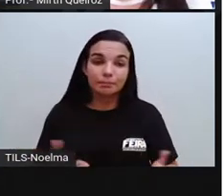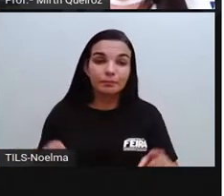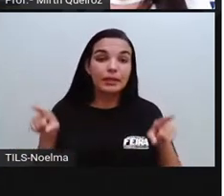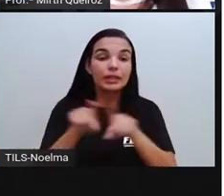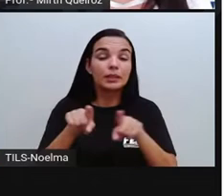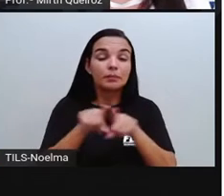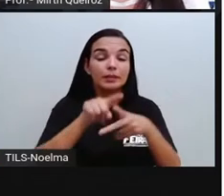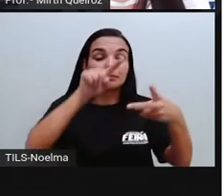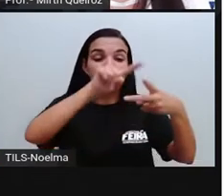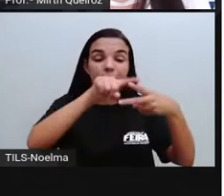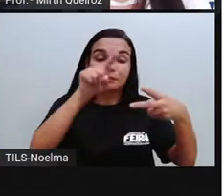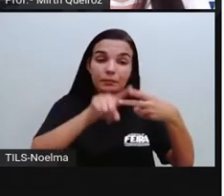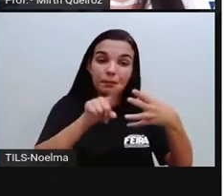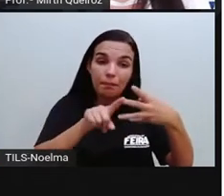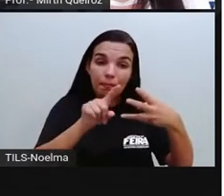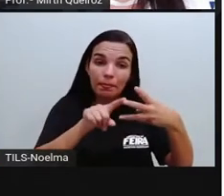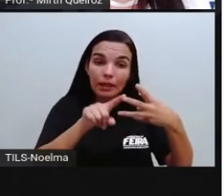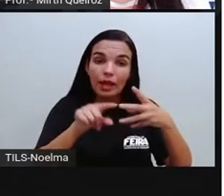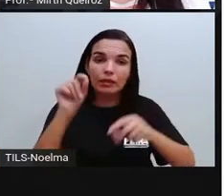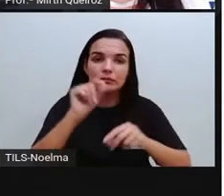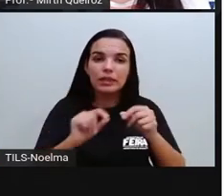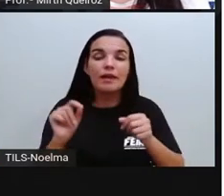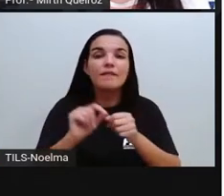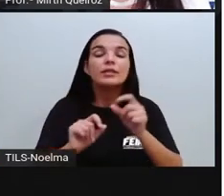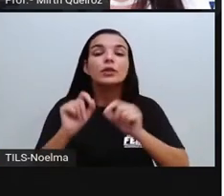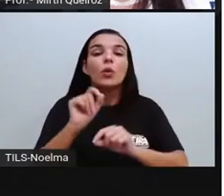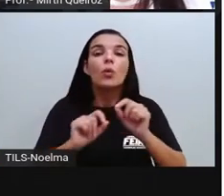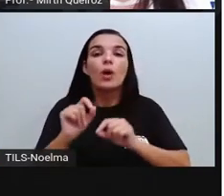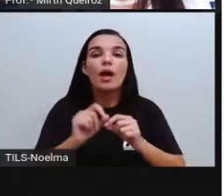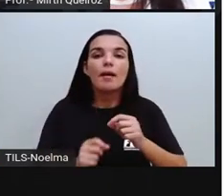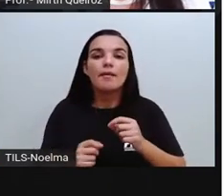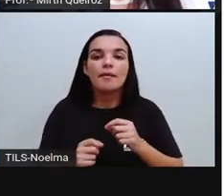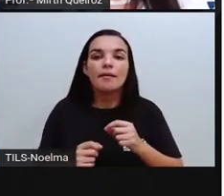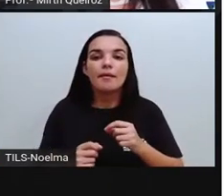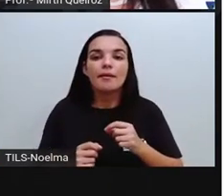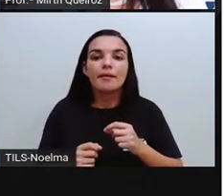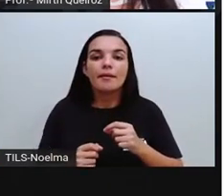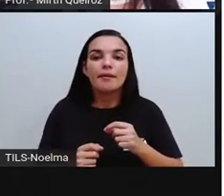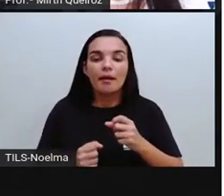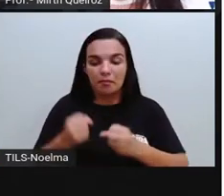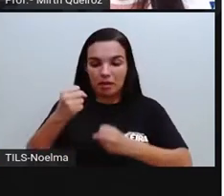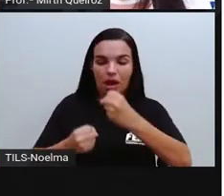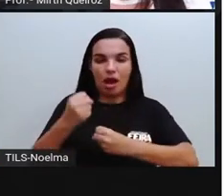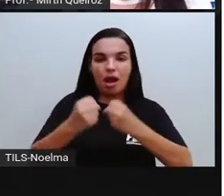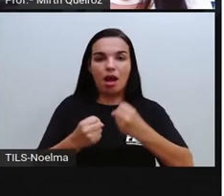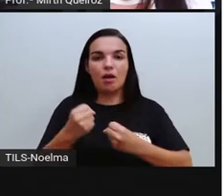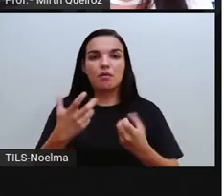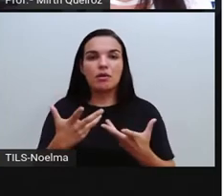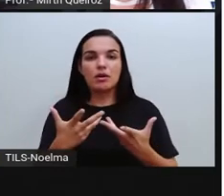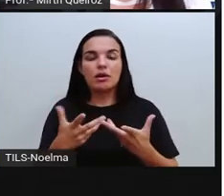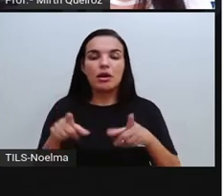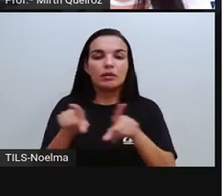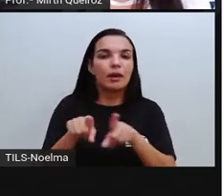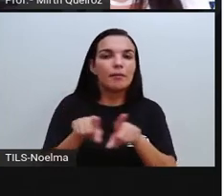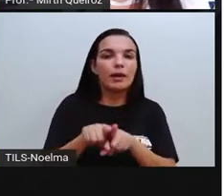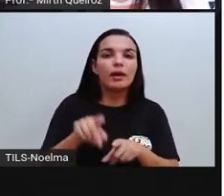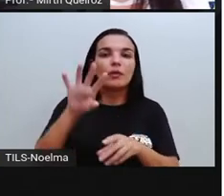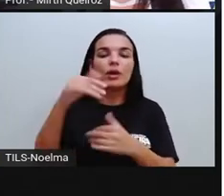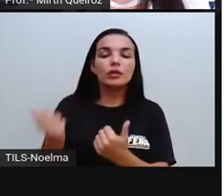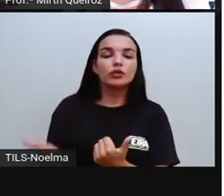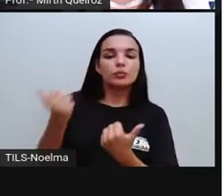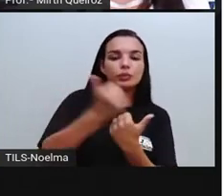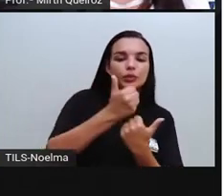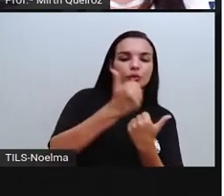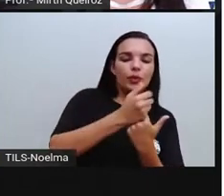A mecanização das atividades agrícolas também foi outro dos motivos, né? Que fez com que ocorresse a